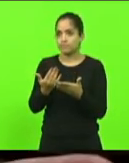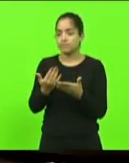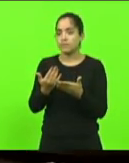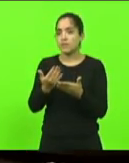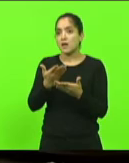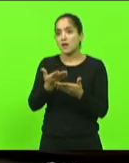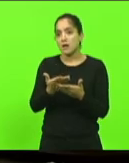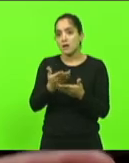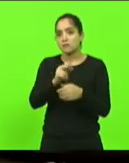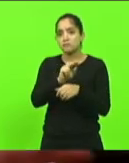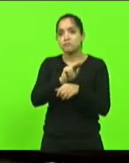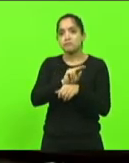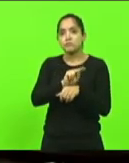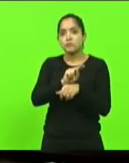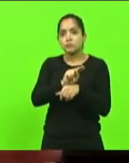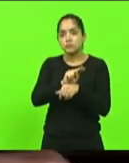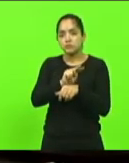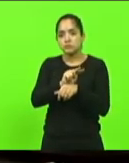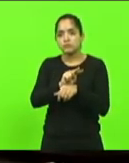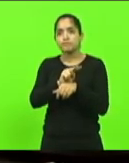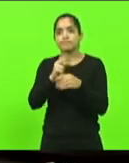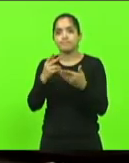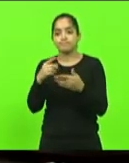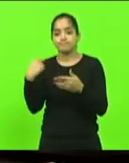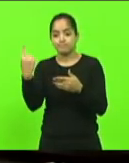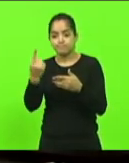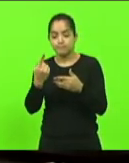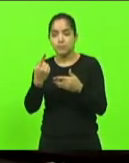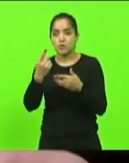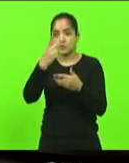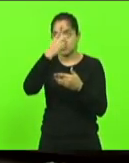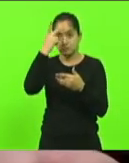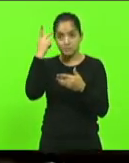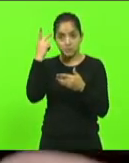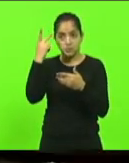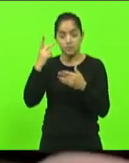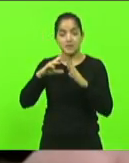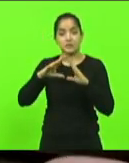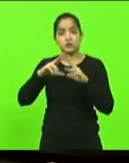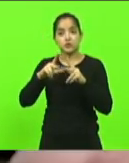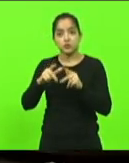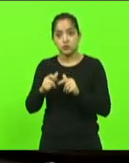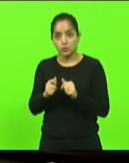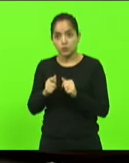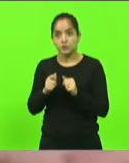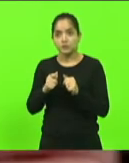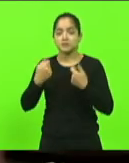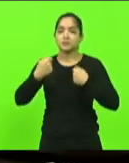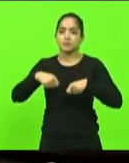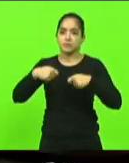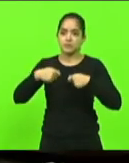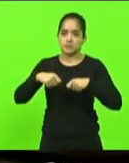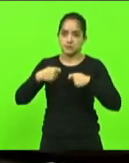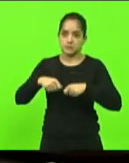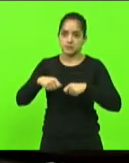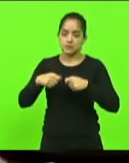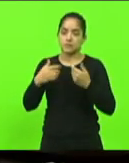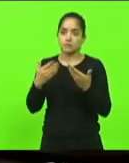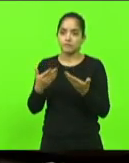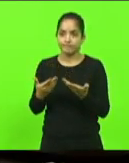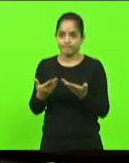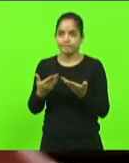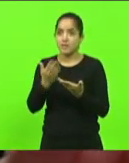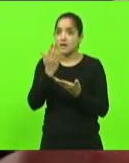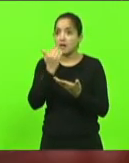não só nós seres humanos mas de todos aqueles que necessitam e precisam de